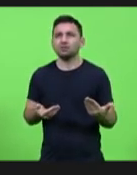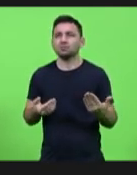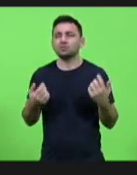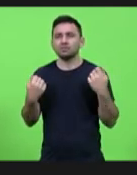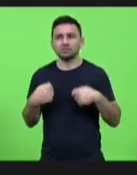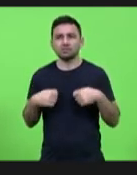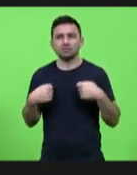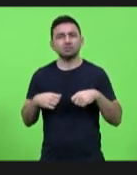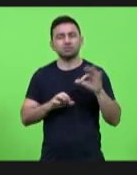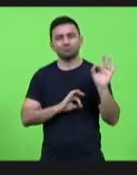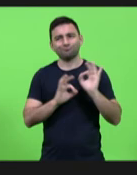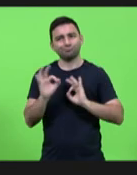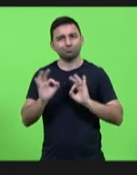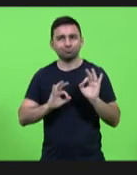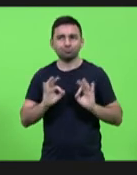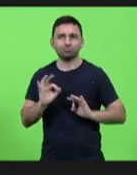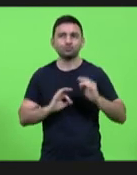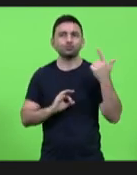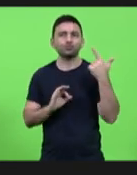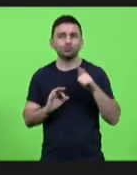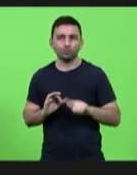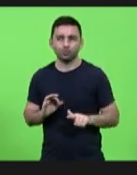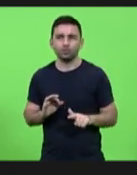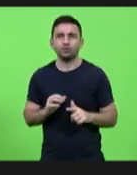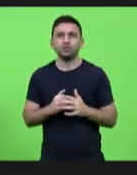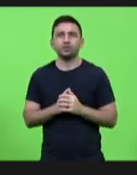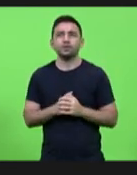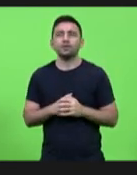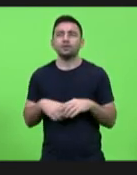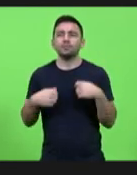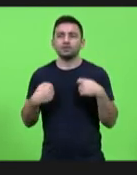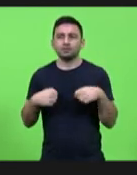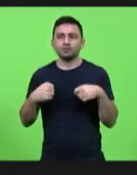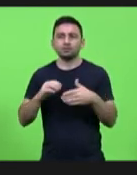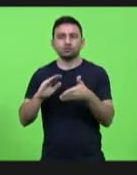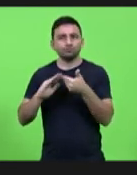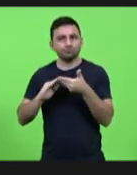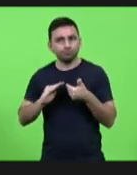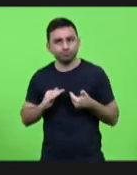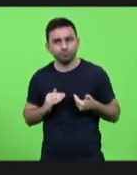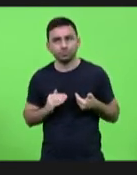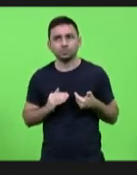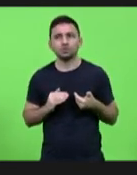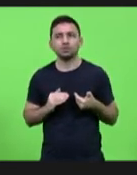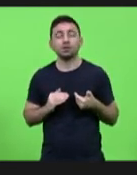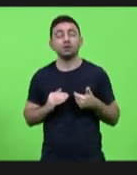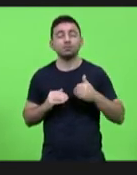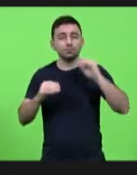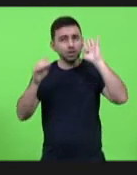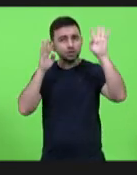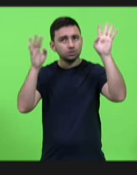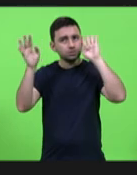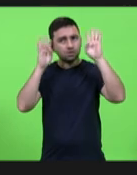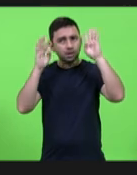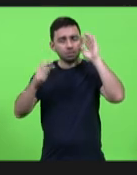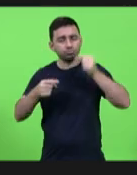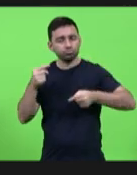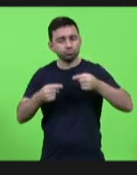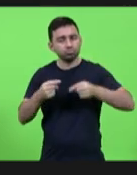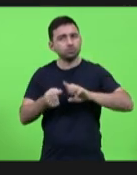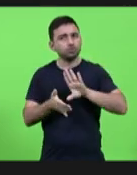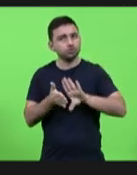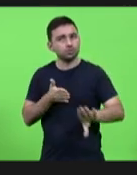reordenada que tem que ser extraída para ser discutida e eliminada